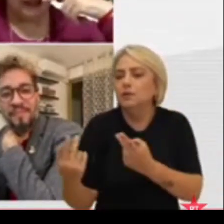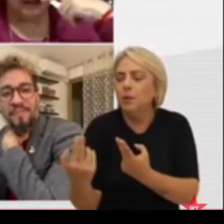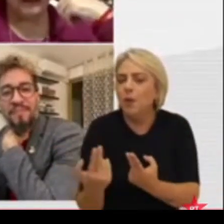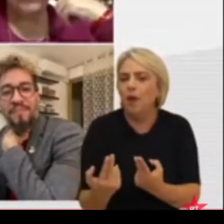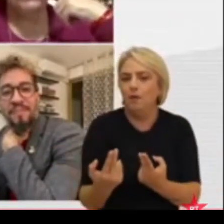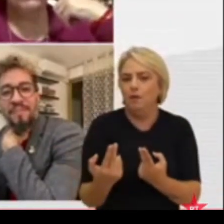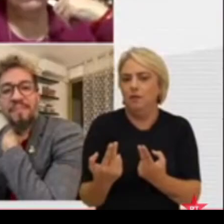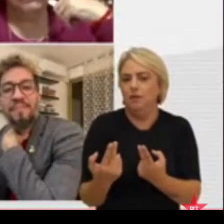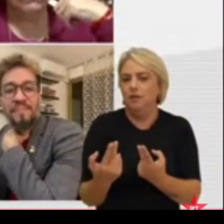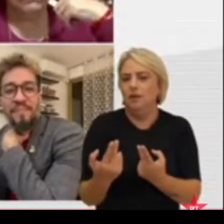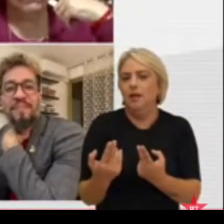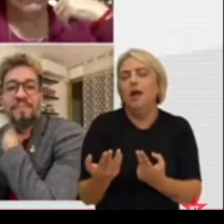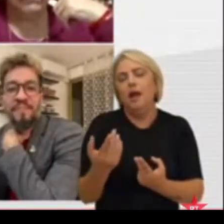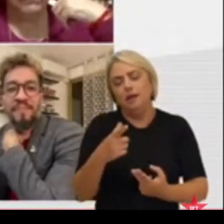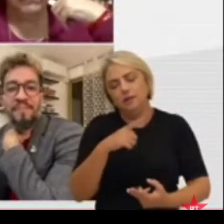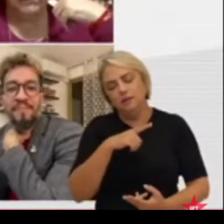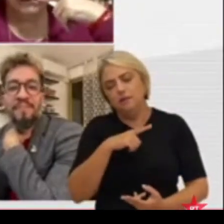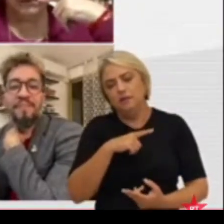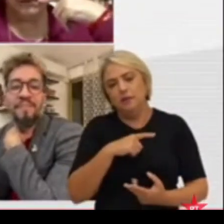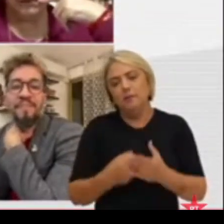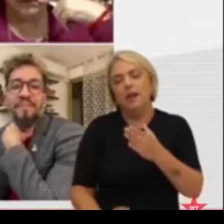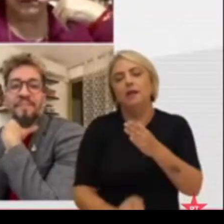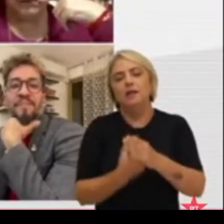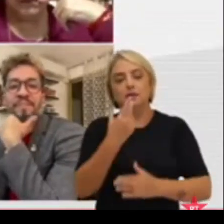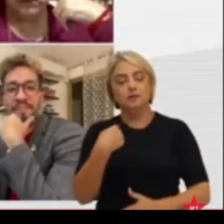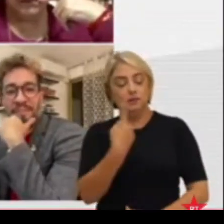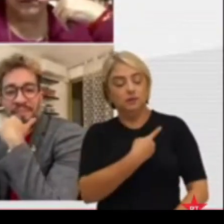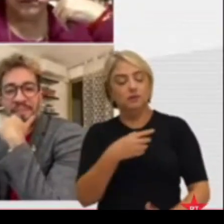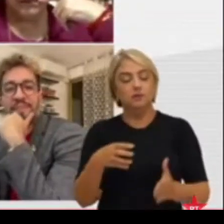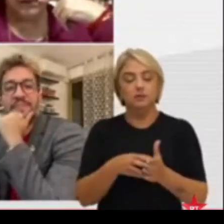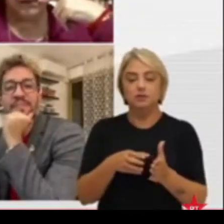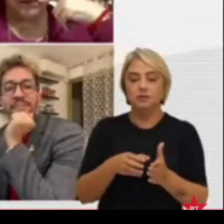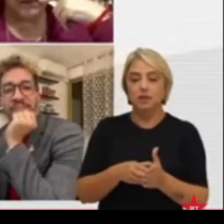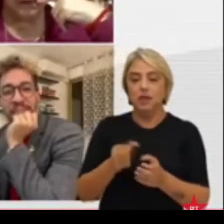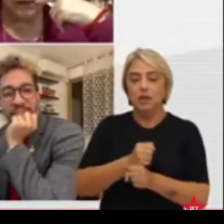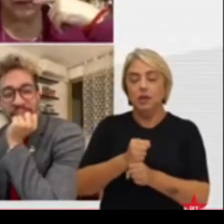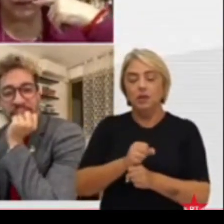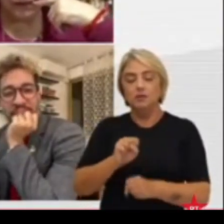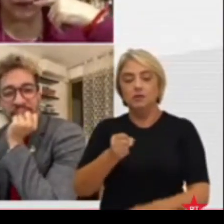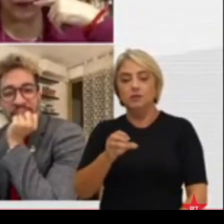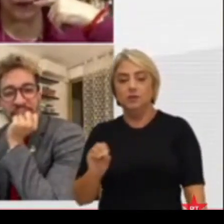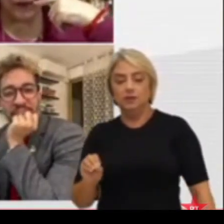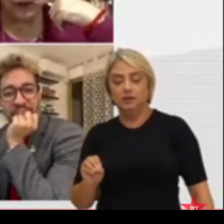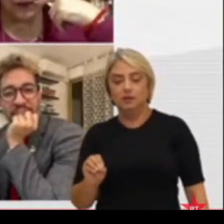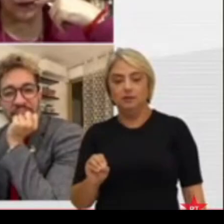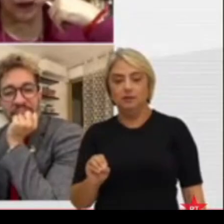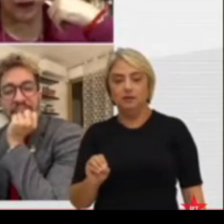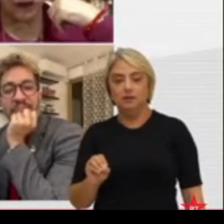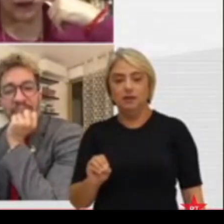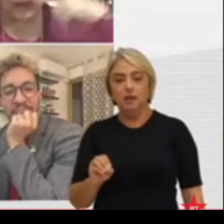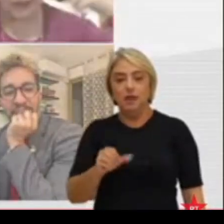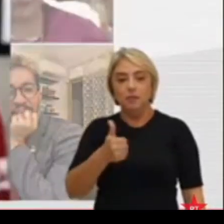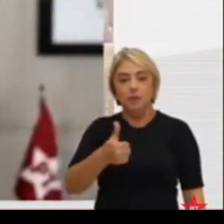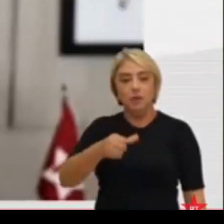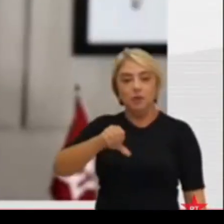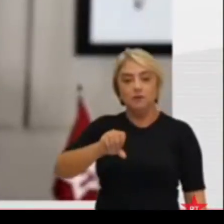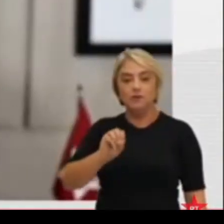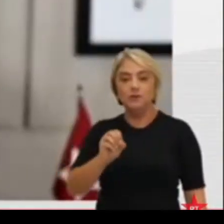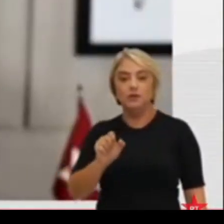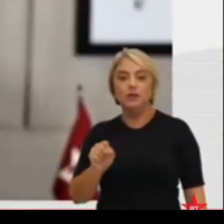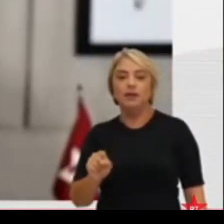ao que levou à fundação do nosso partido nos anos 80. Em 1980,